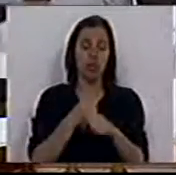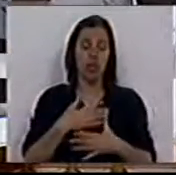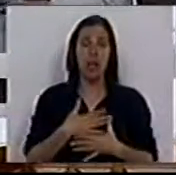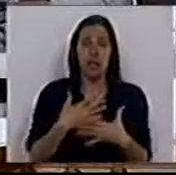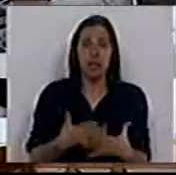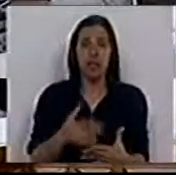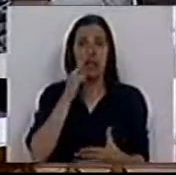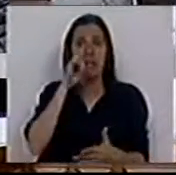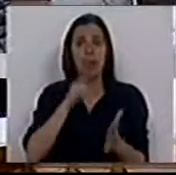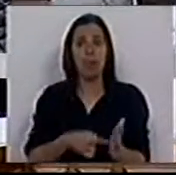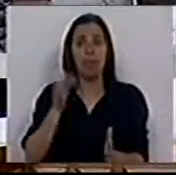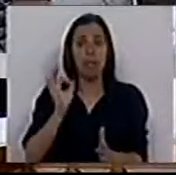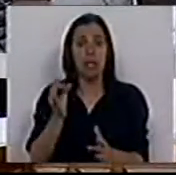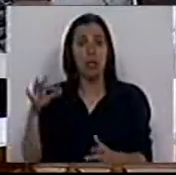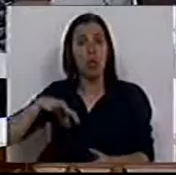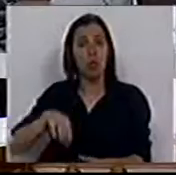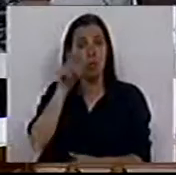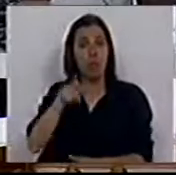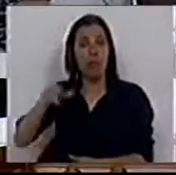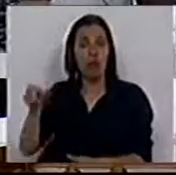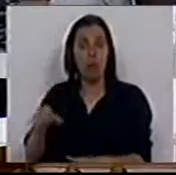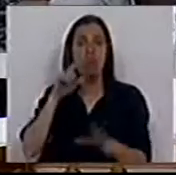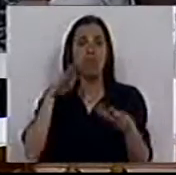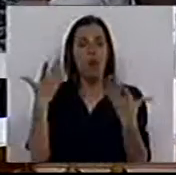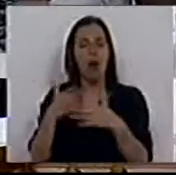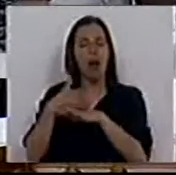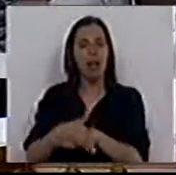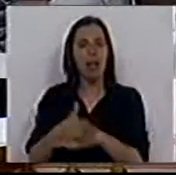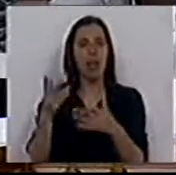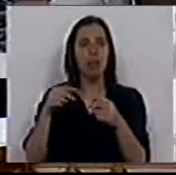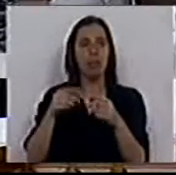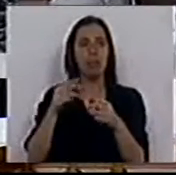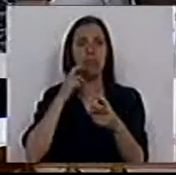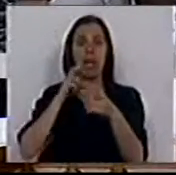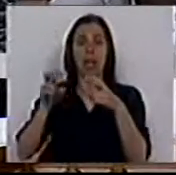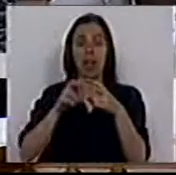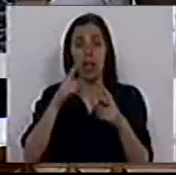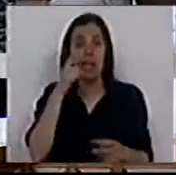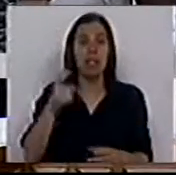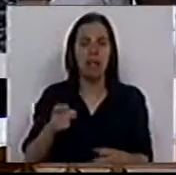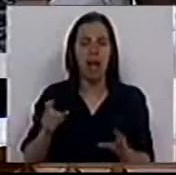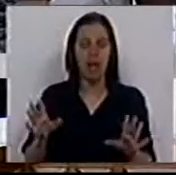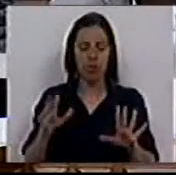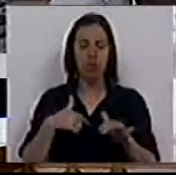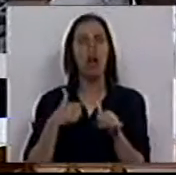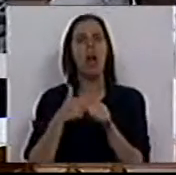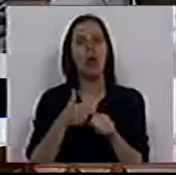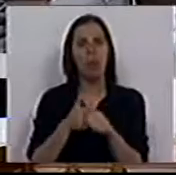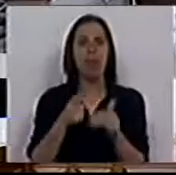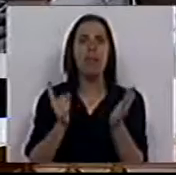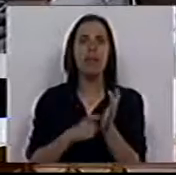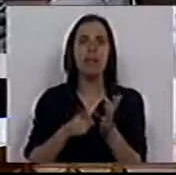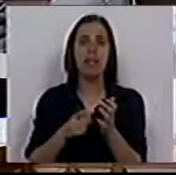para quem precisa destes profissionais para poder ter acesso a instalações elétricas e de gás. Acompanhamos a